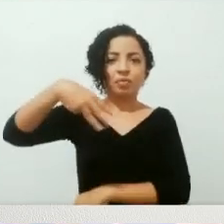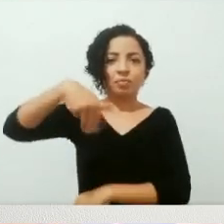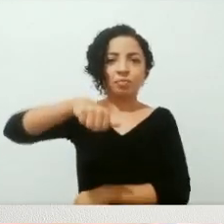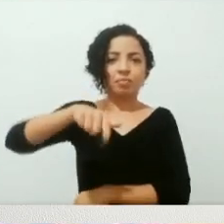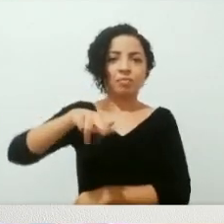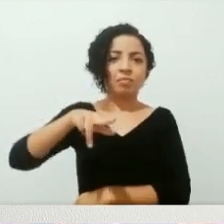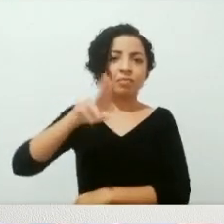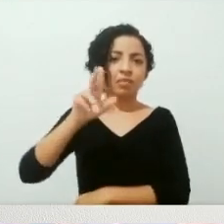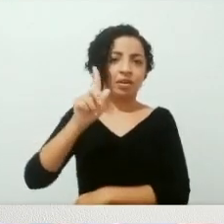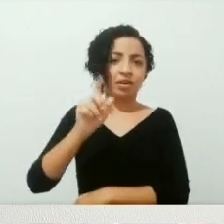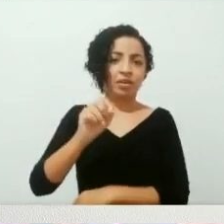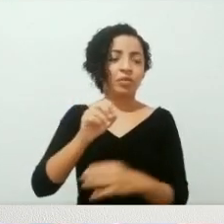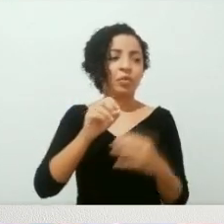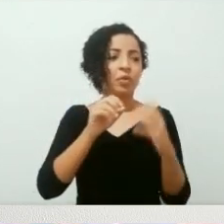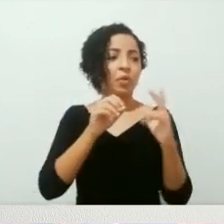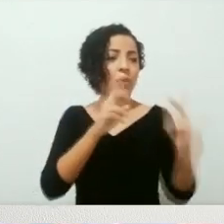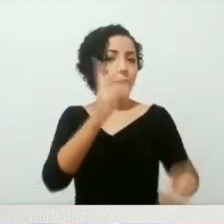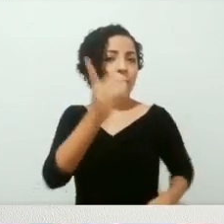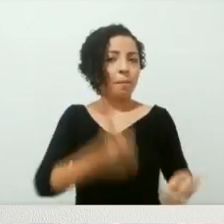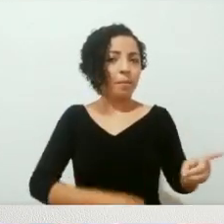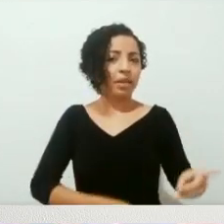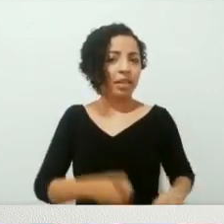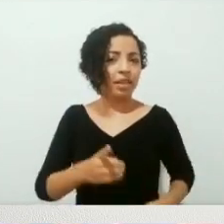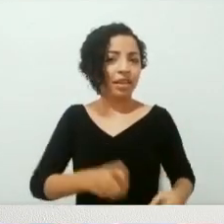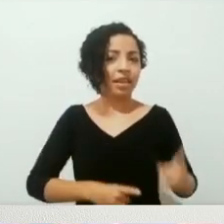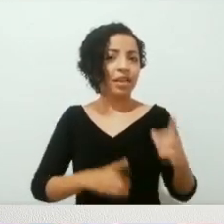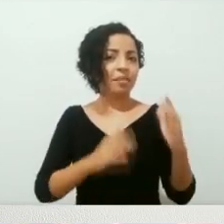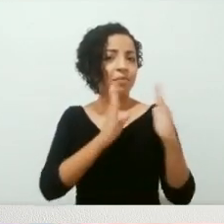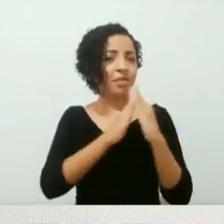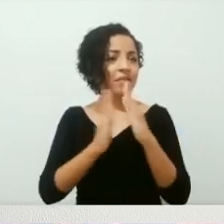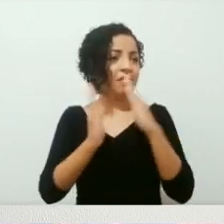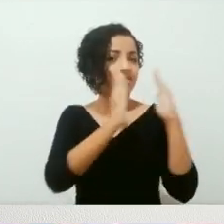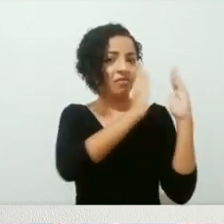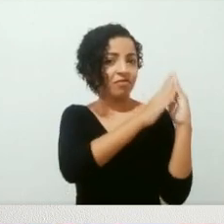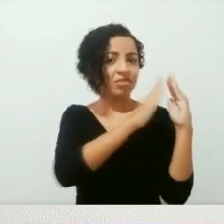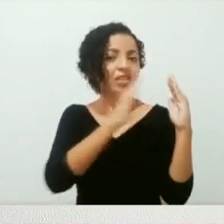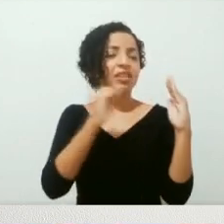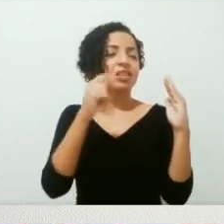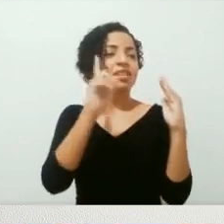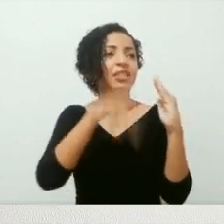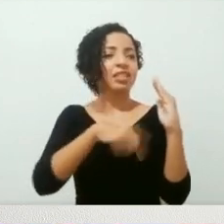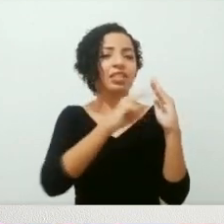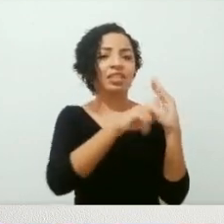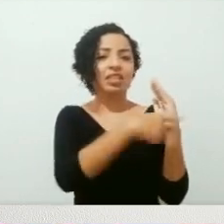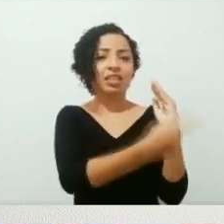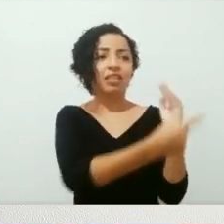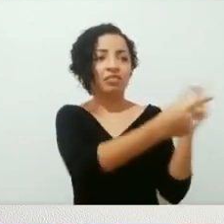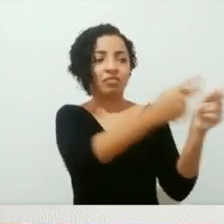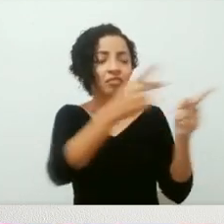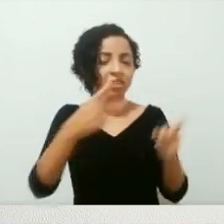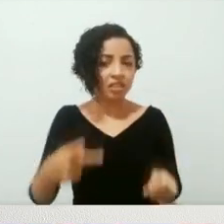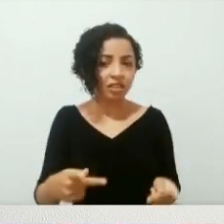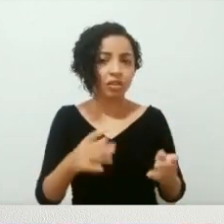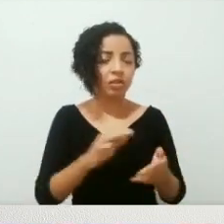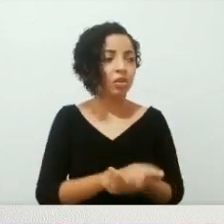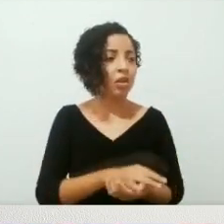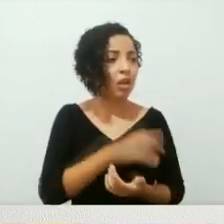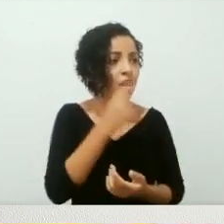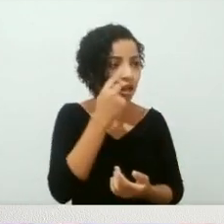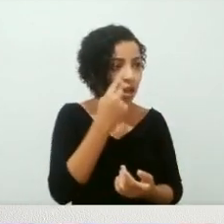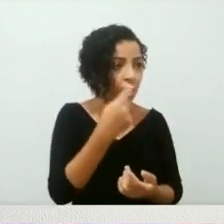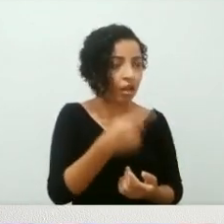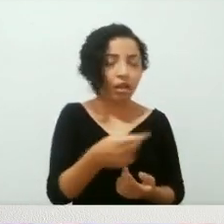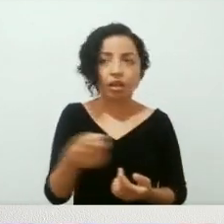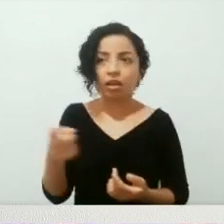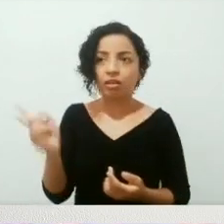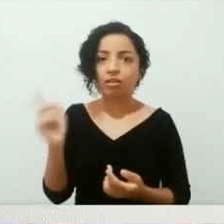a relação dela com a prima da vizinha que é de Porto Rico, que foi passar uns dias lá e mostrou um novo